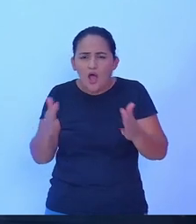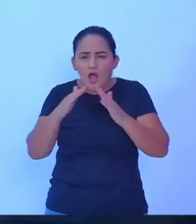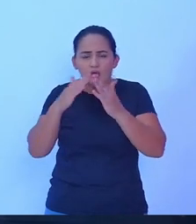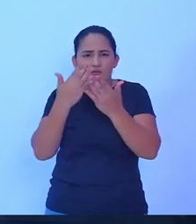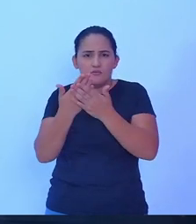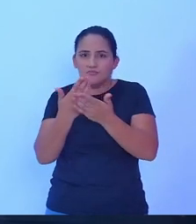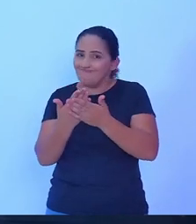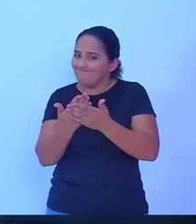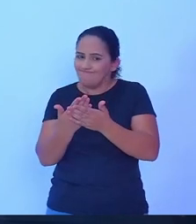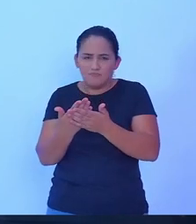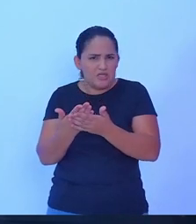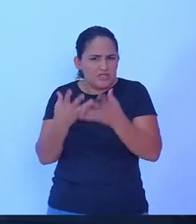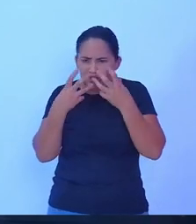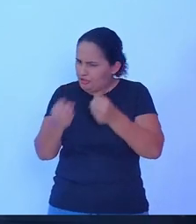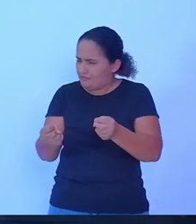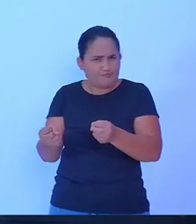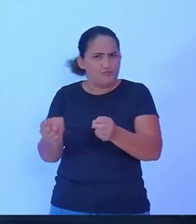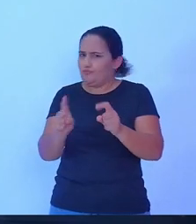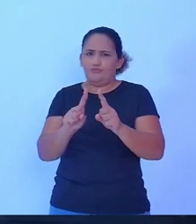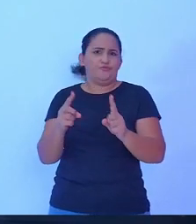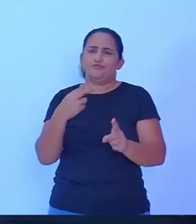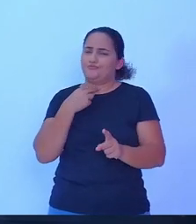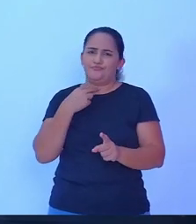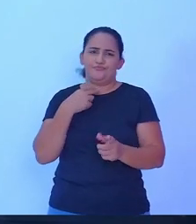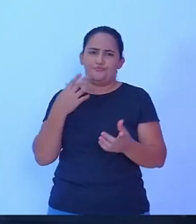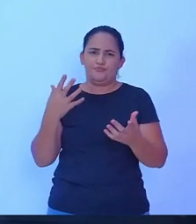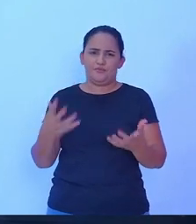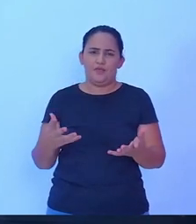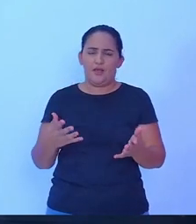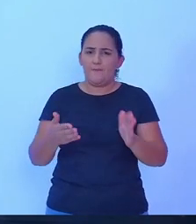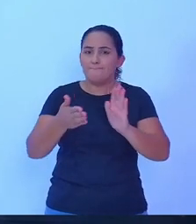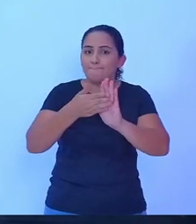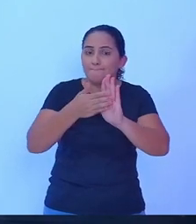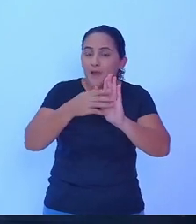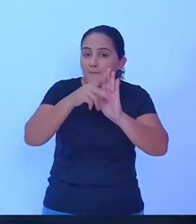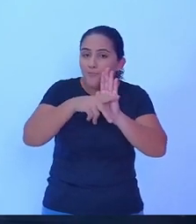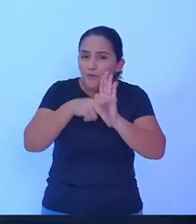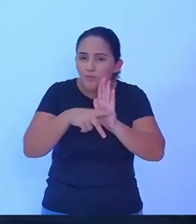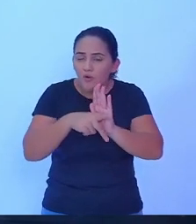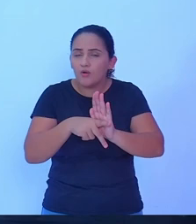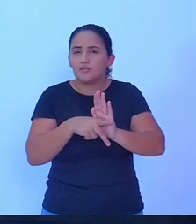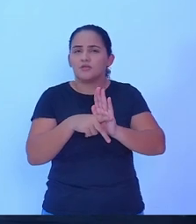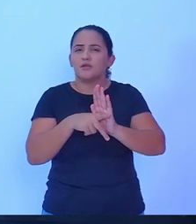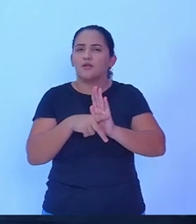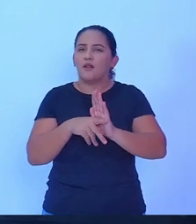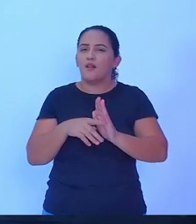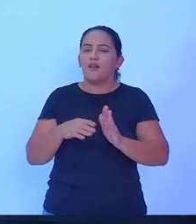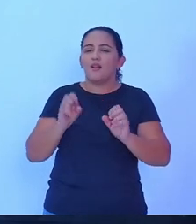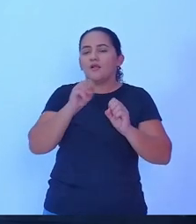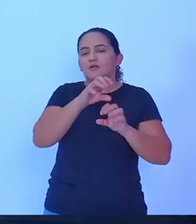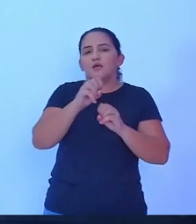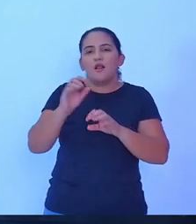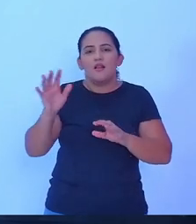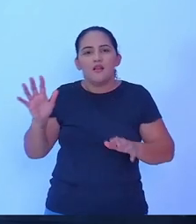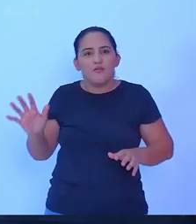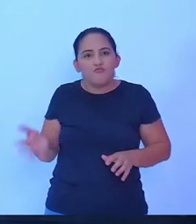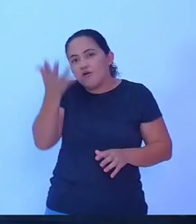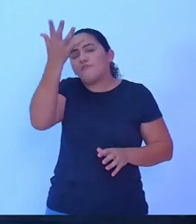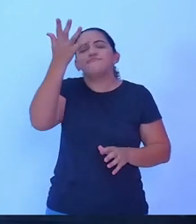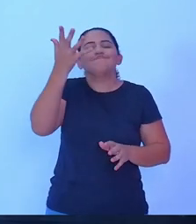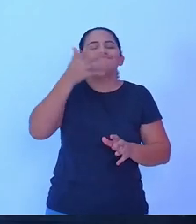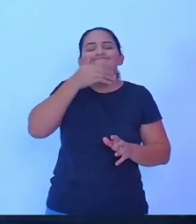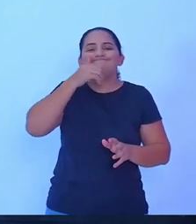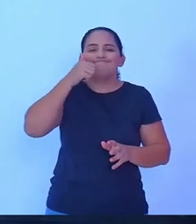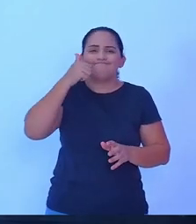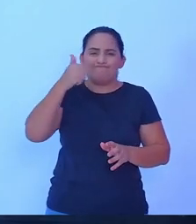proposta para elevar a nossa educação, não dando condições para as nossas